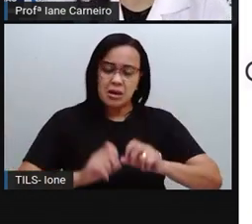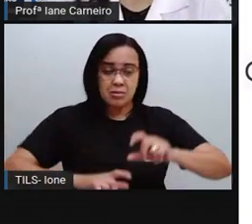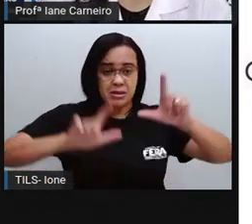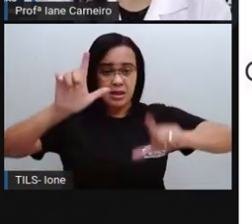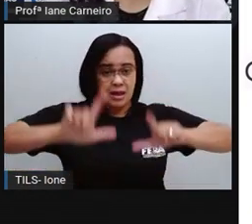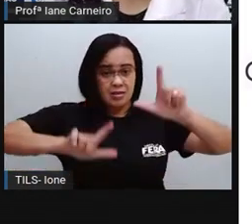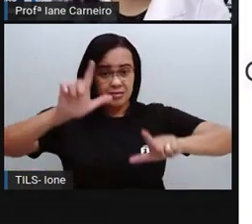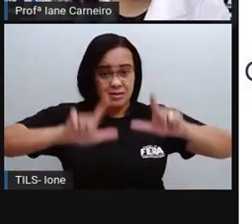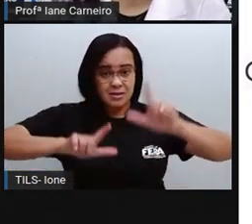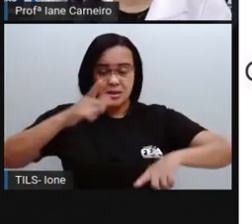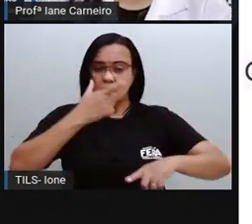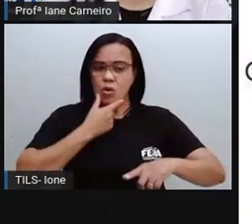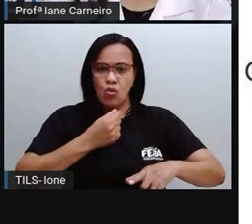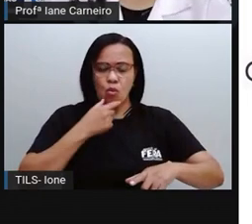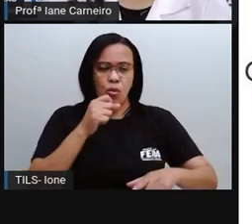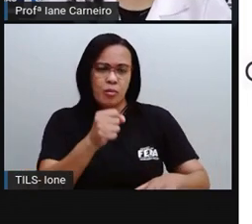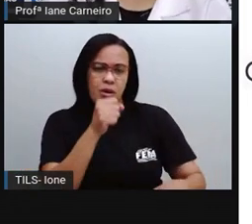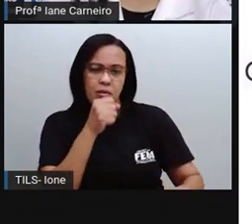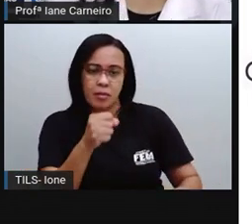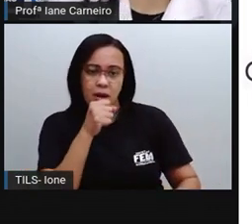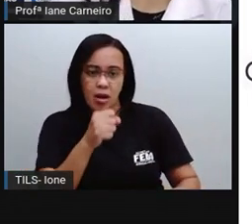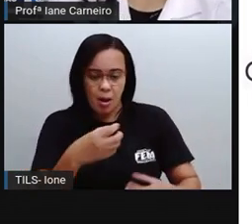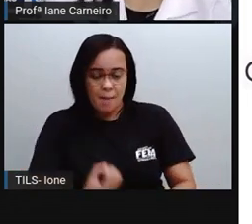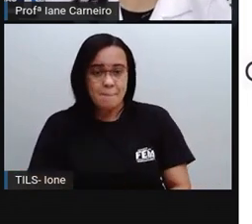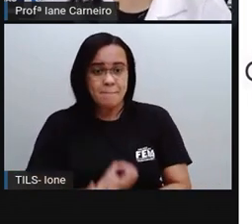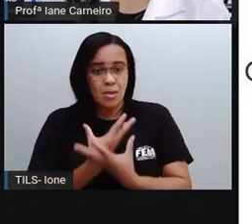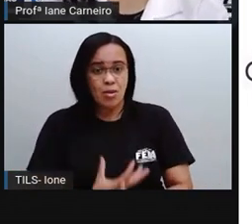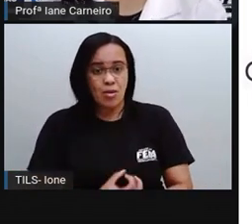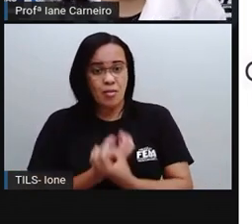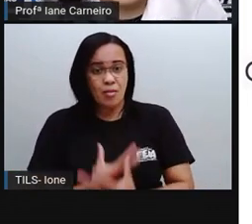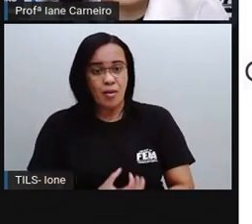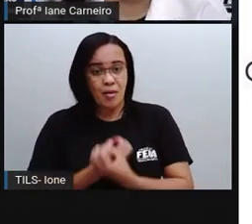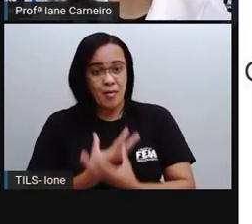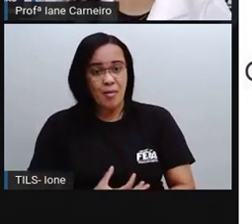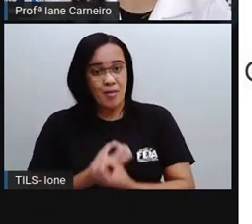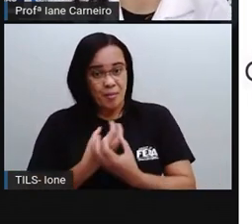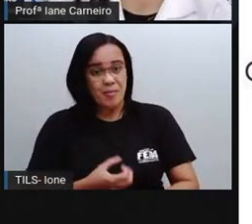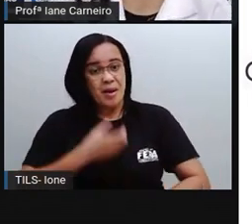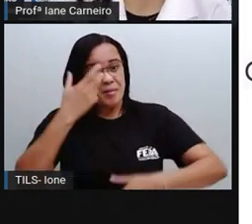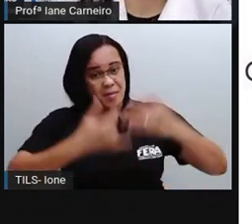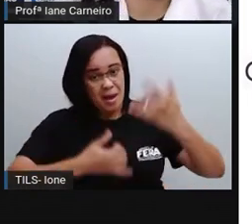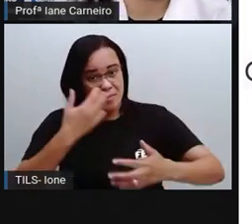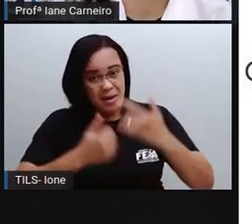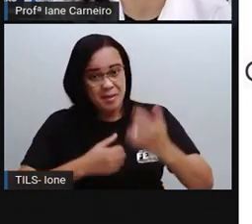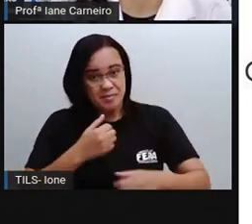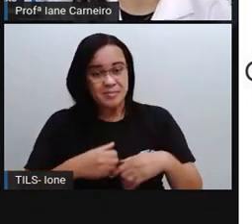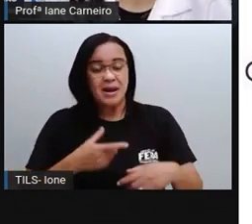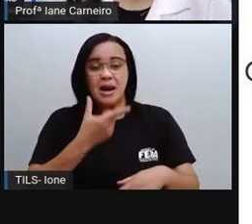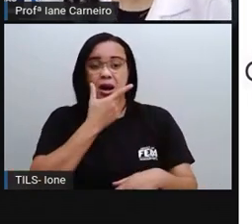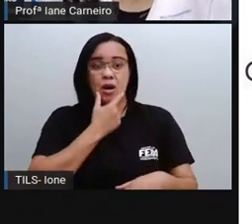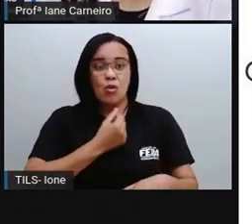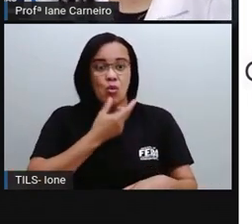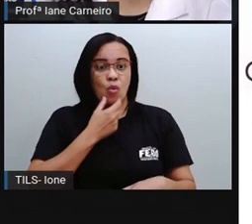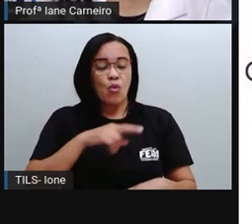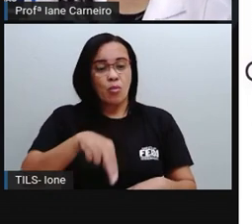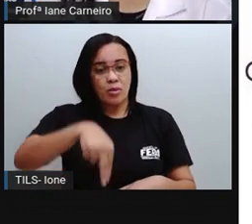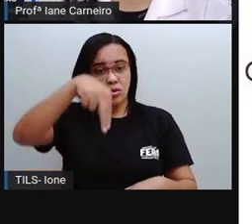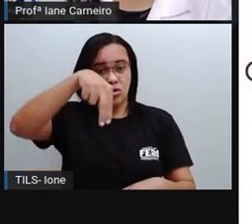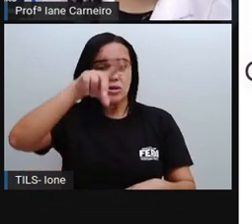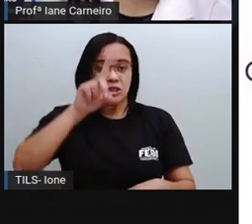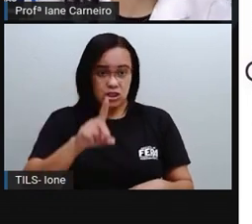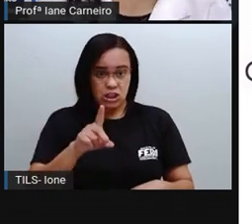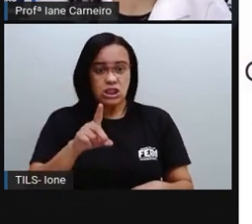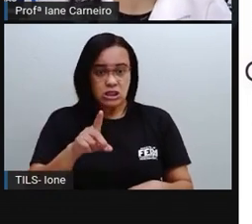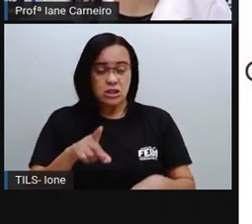declama poemas, né? Em homenagem ao homem sertanejo, ao homem nordestino, né? Ele é um